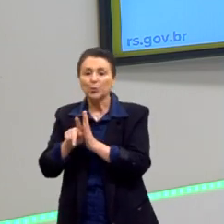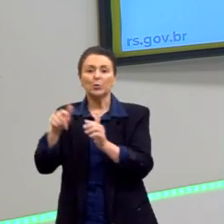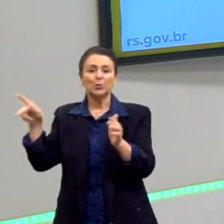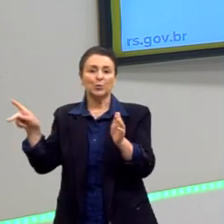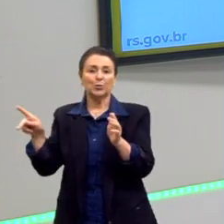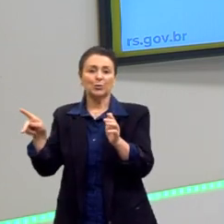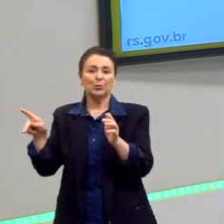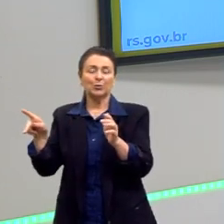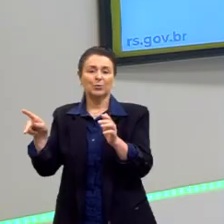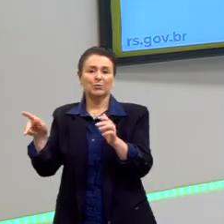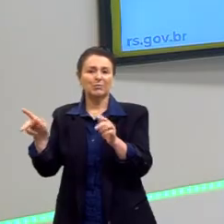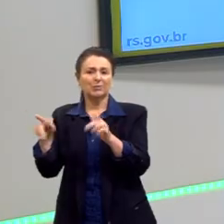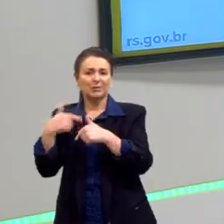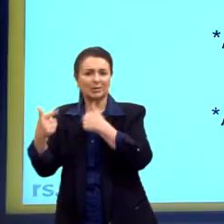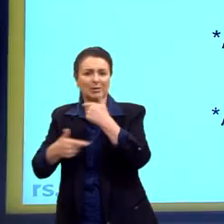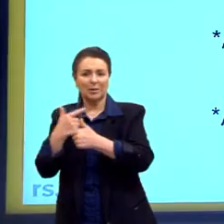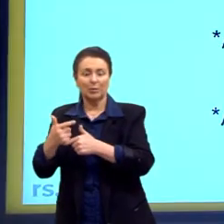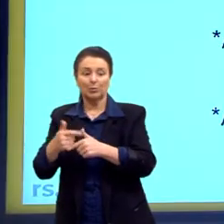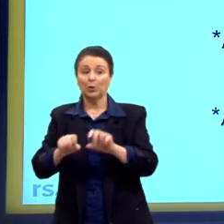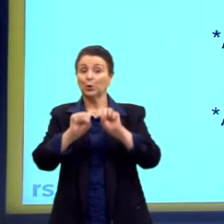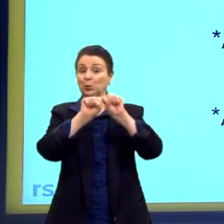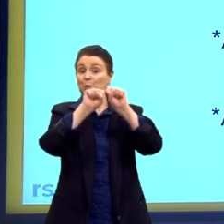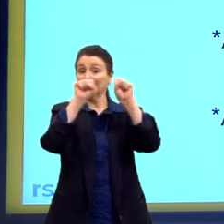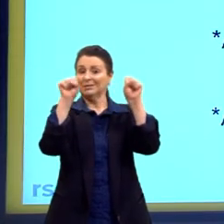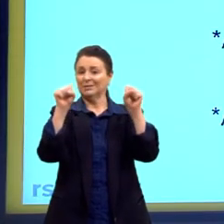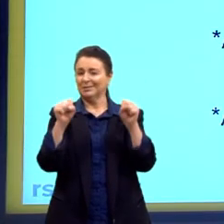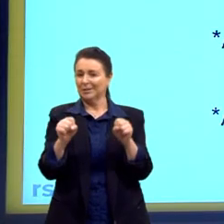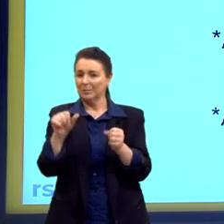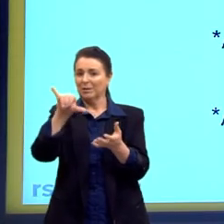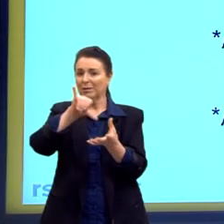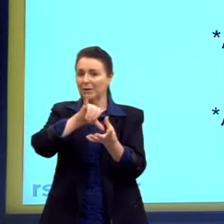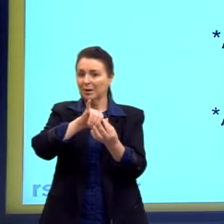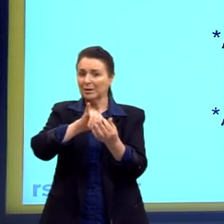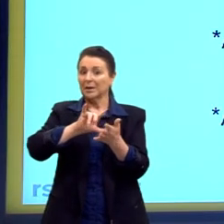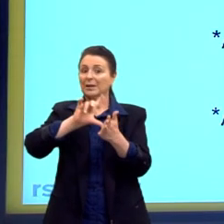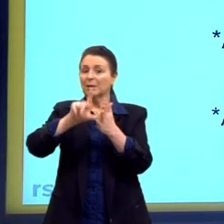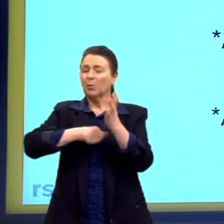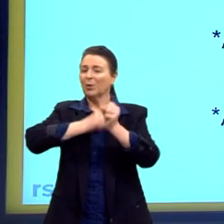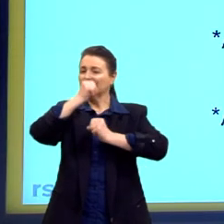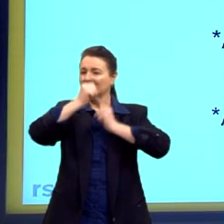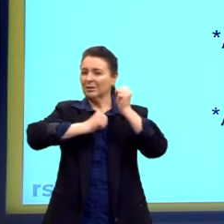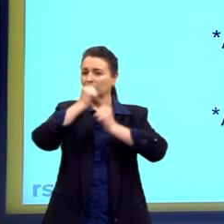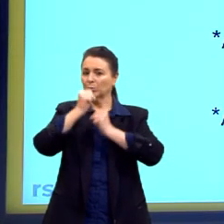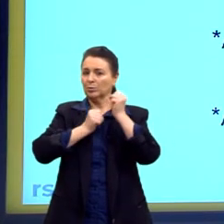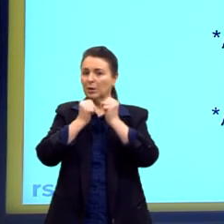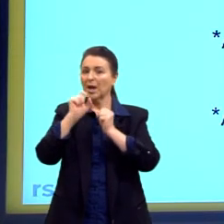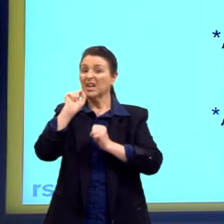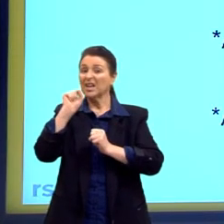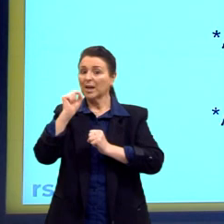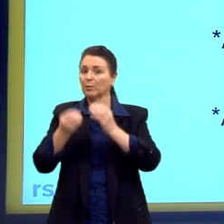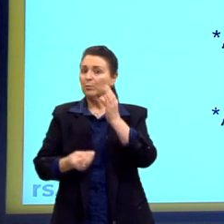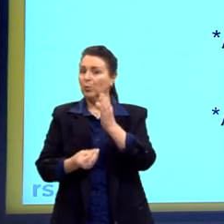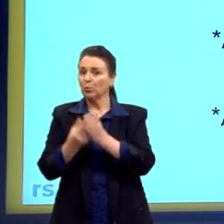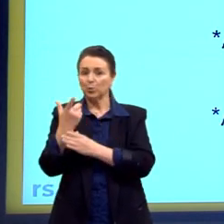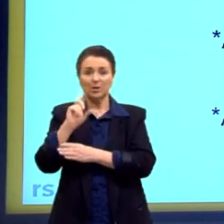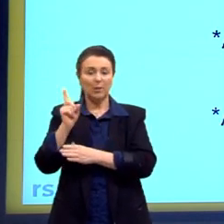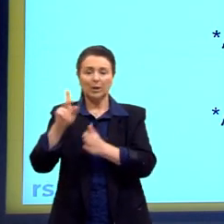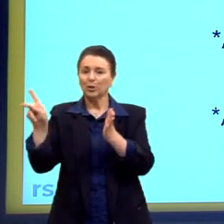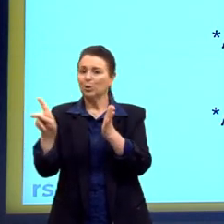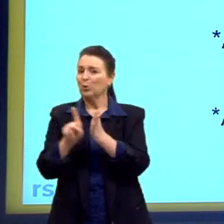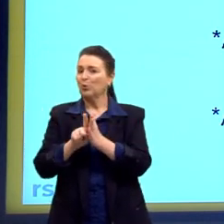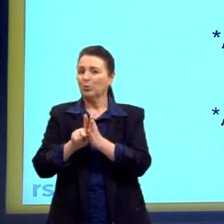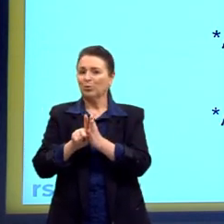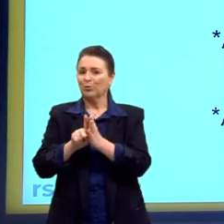E no sistema capitalista pós-industrial, o trabalhador não é mais dono do seu trabalho. Ele trabalha,